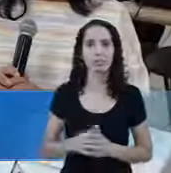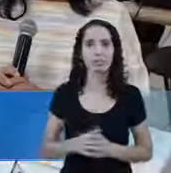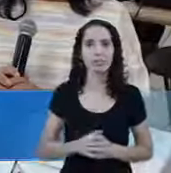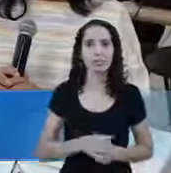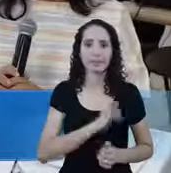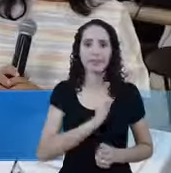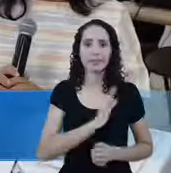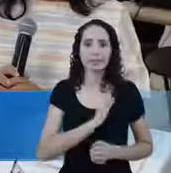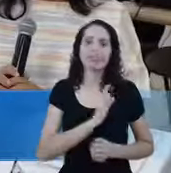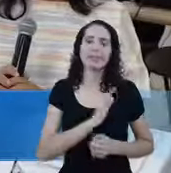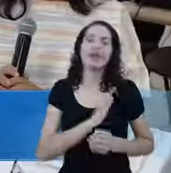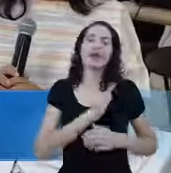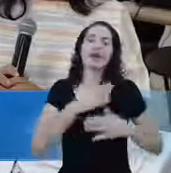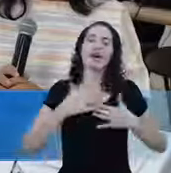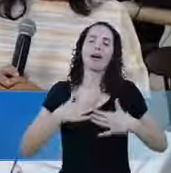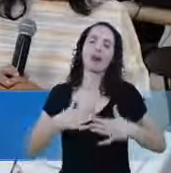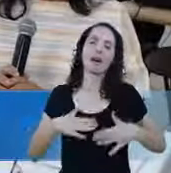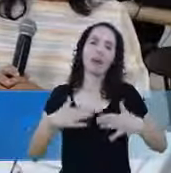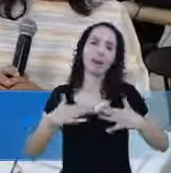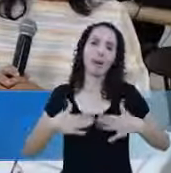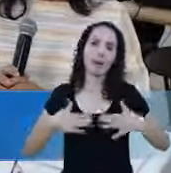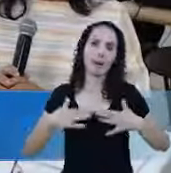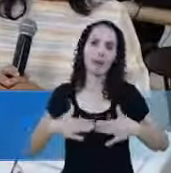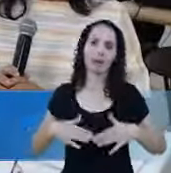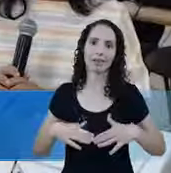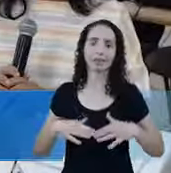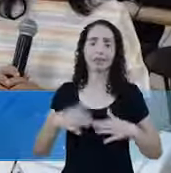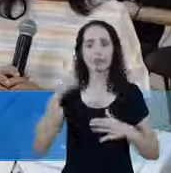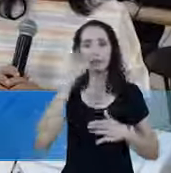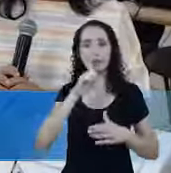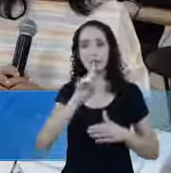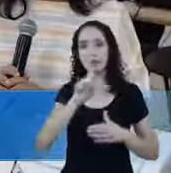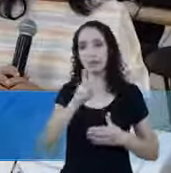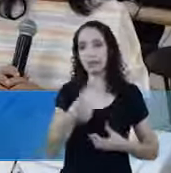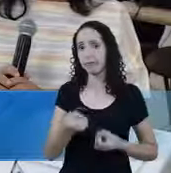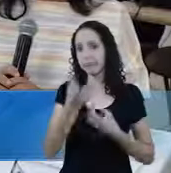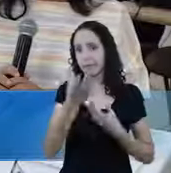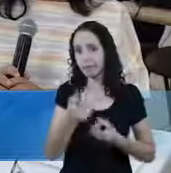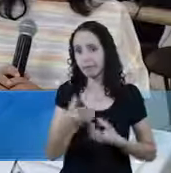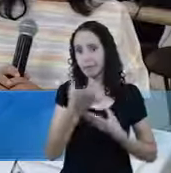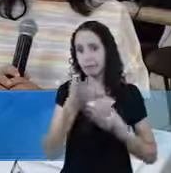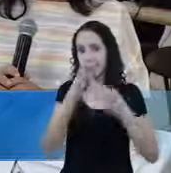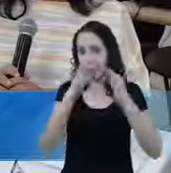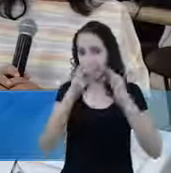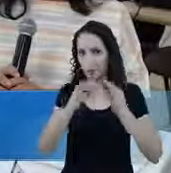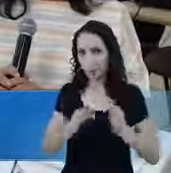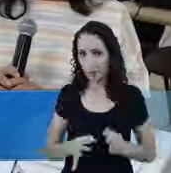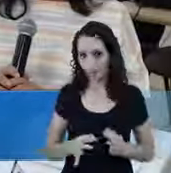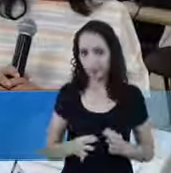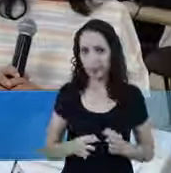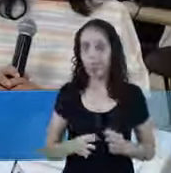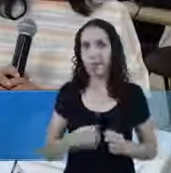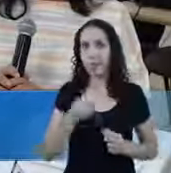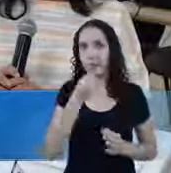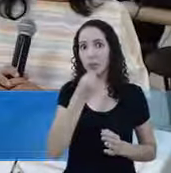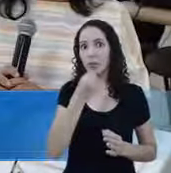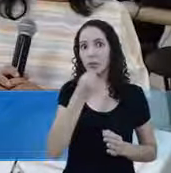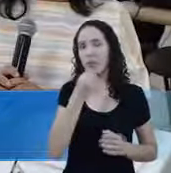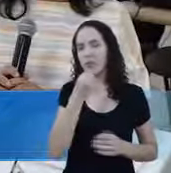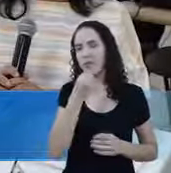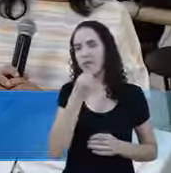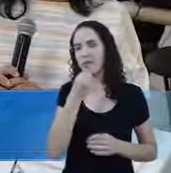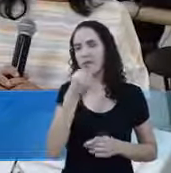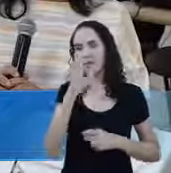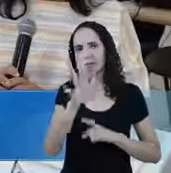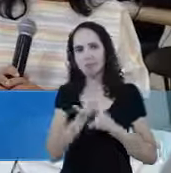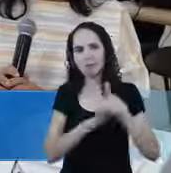nosso coração Mais acalentado De passar Para as pessoas A informação E essa voz Que vocês estão dando Com as perguntas Que as pessoas